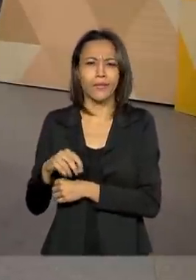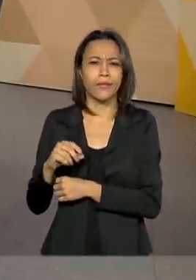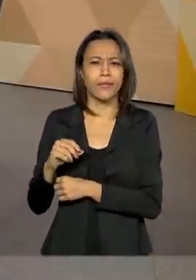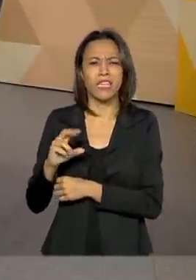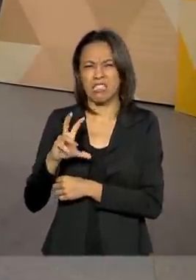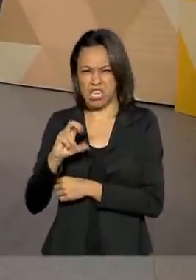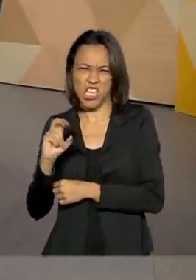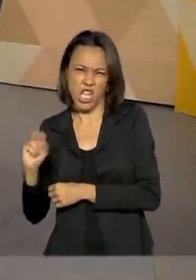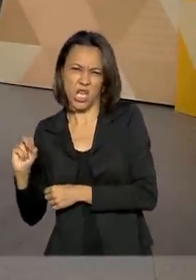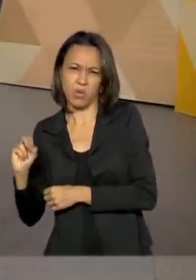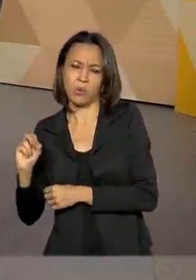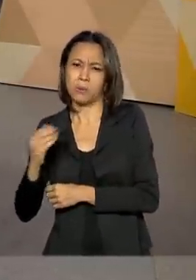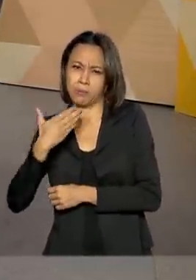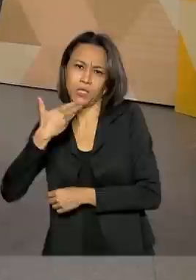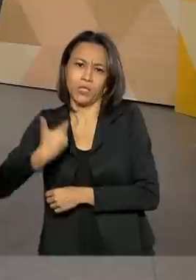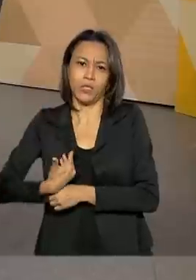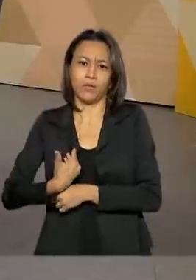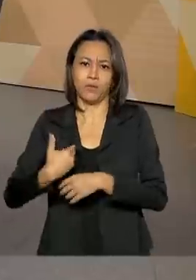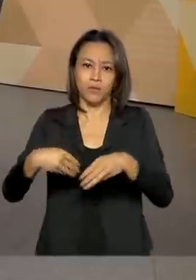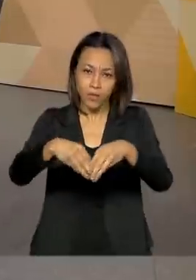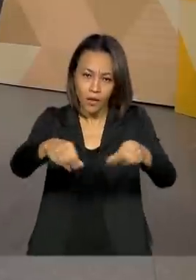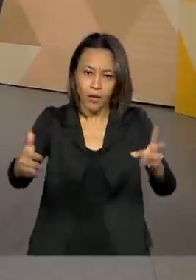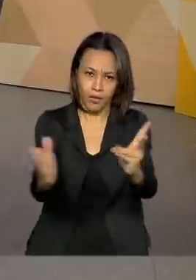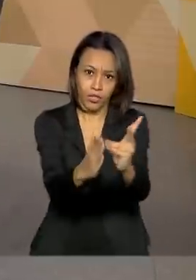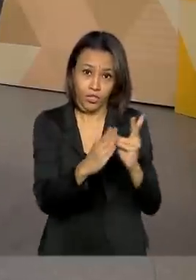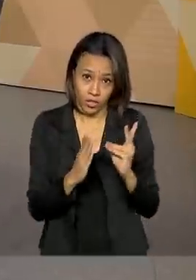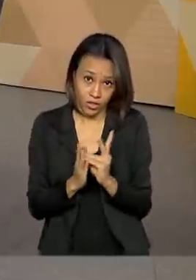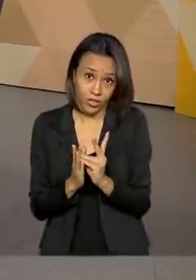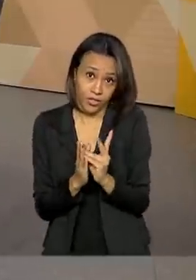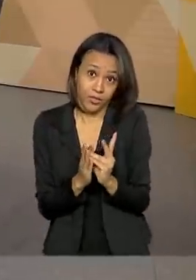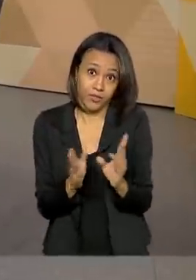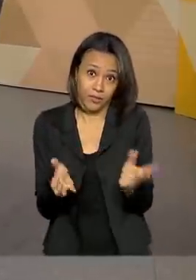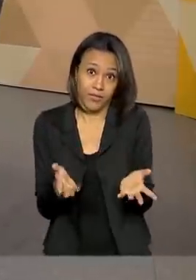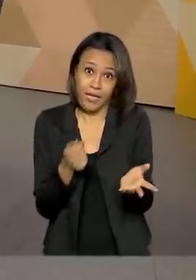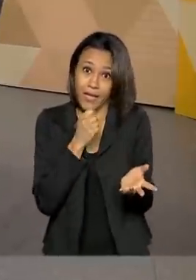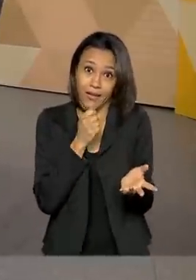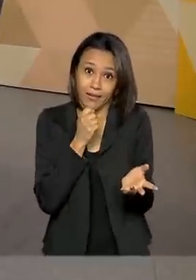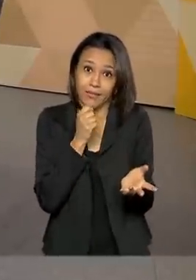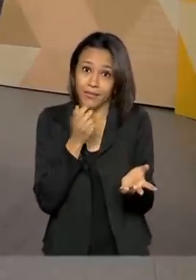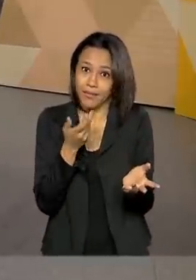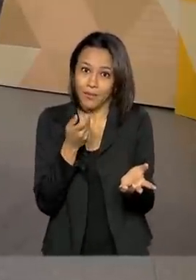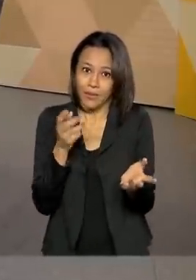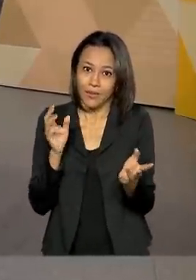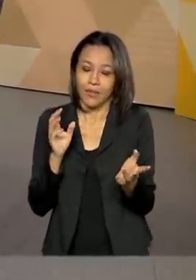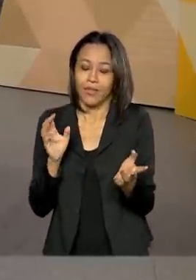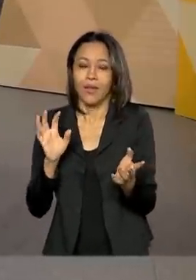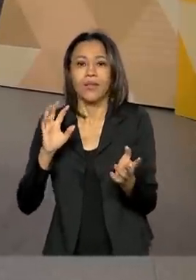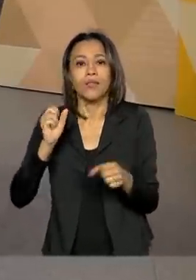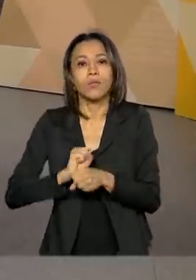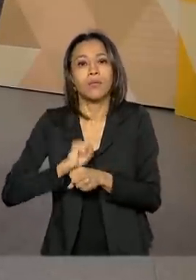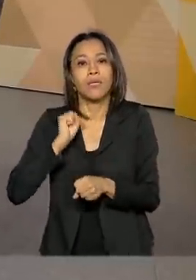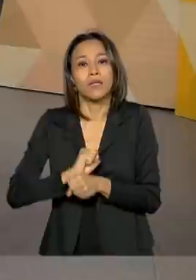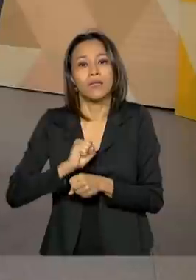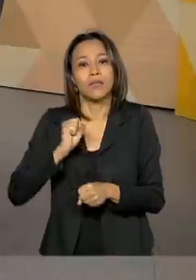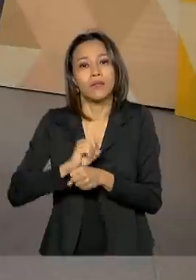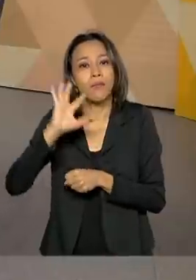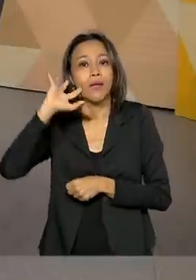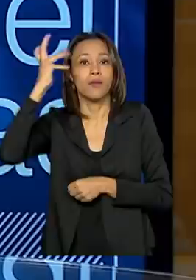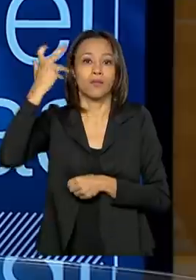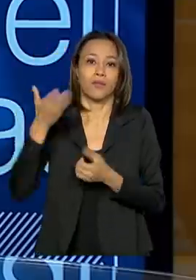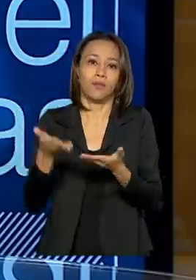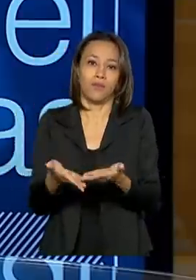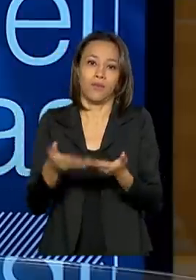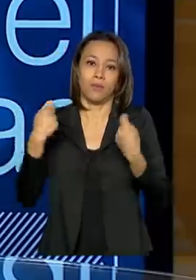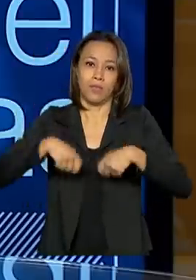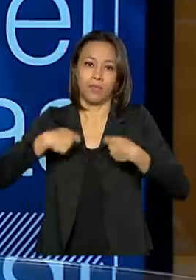reivindicação de terras indígenas. Essas nem entram nessa conta? Nem entram nessa conta. Que estão aguardando para serem